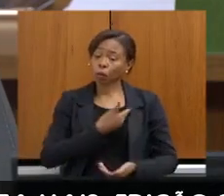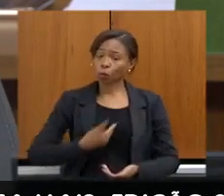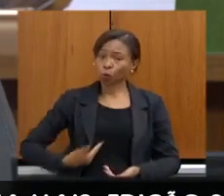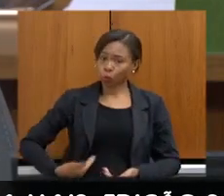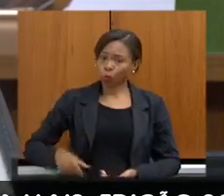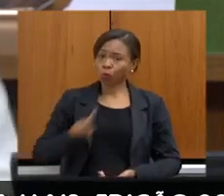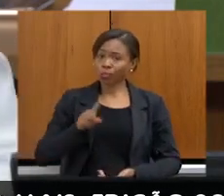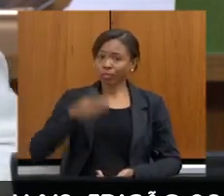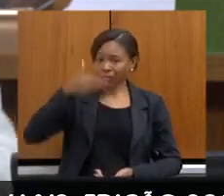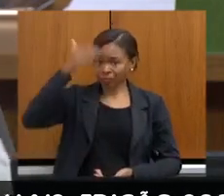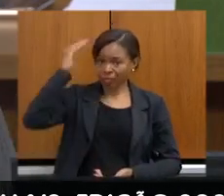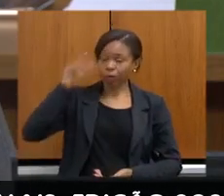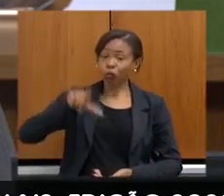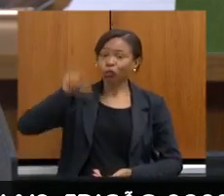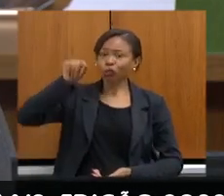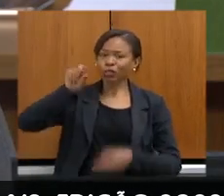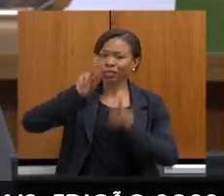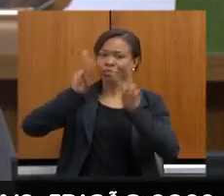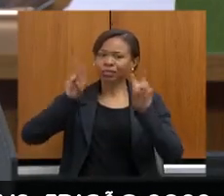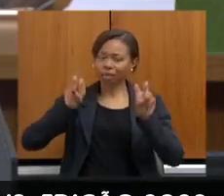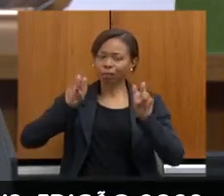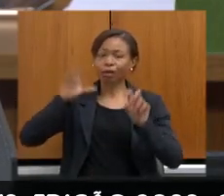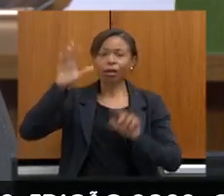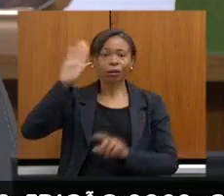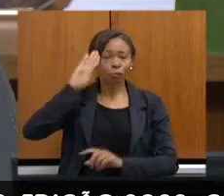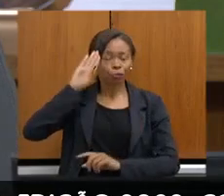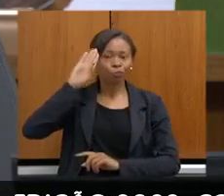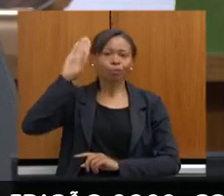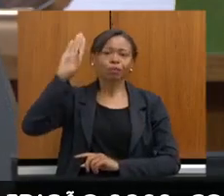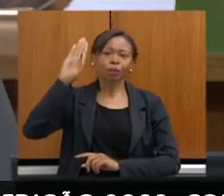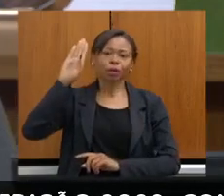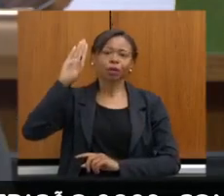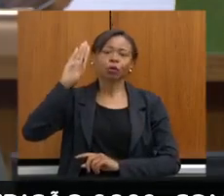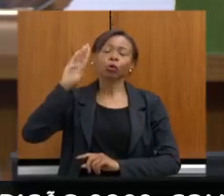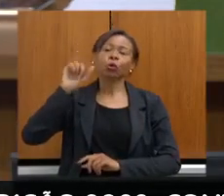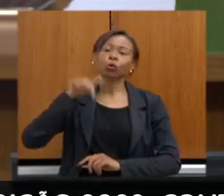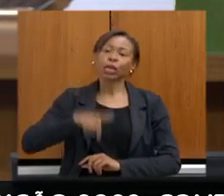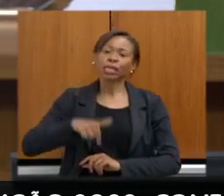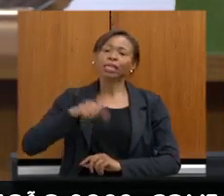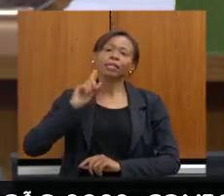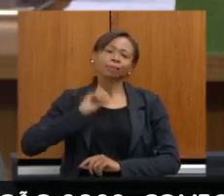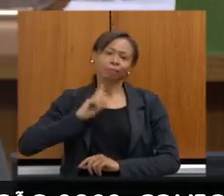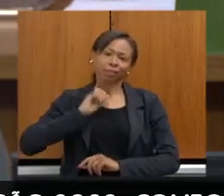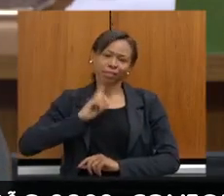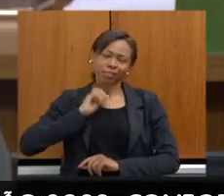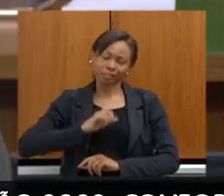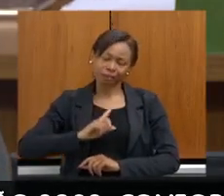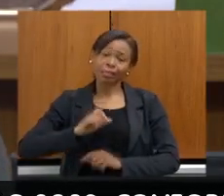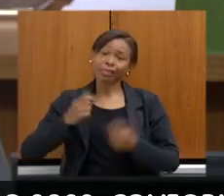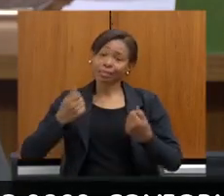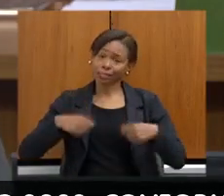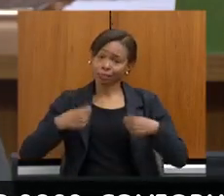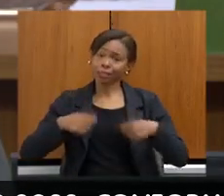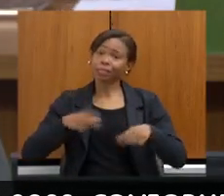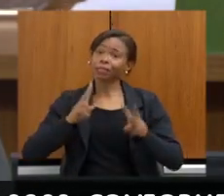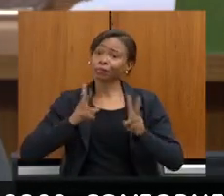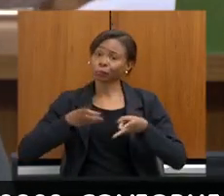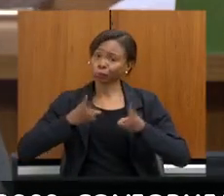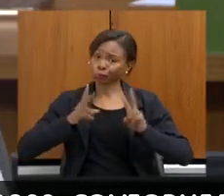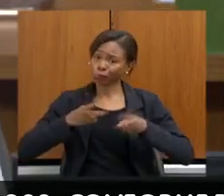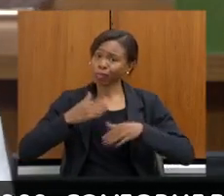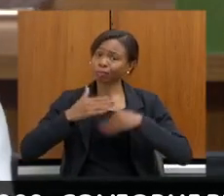assumiu esse tema como tema prioritário na gestão ambiental no Estado de Minas Gerais, em que pese, obviamente, a necessidade contínua de